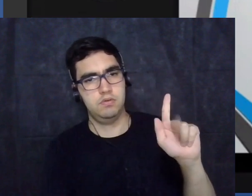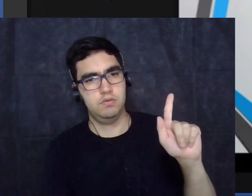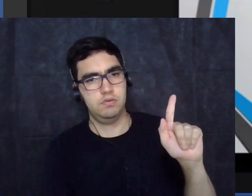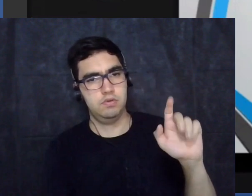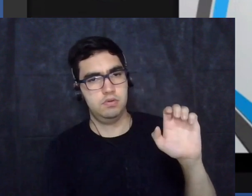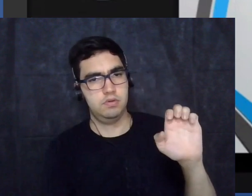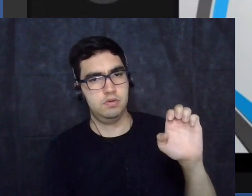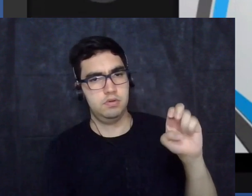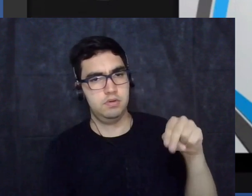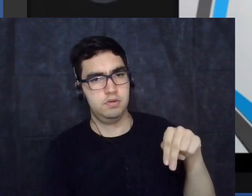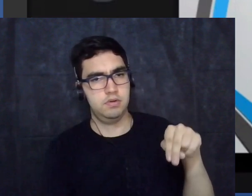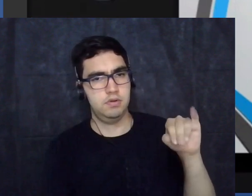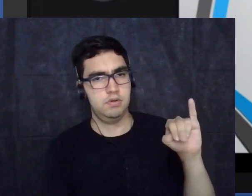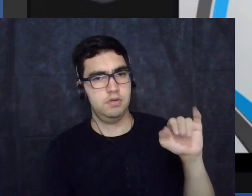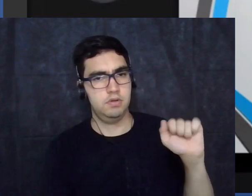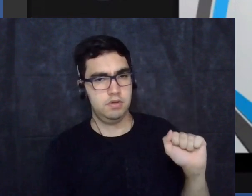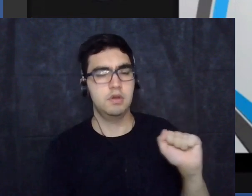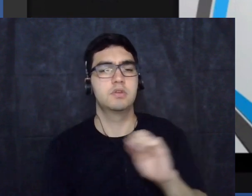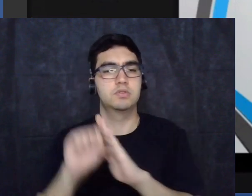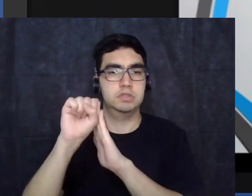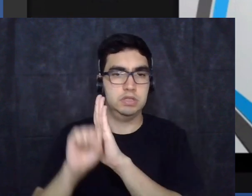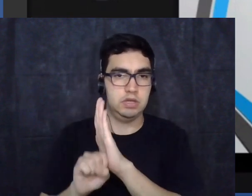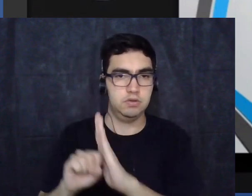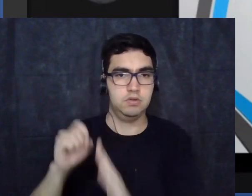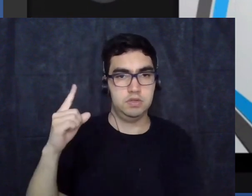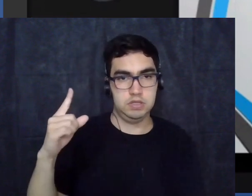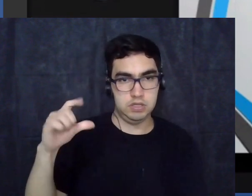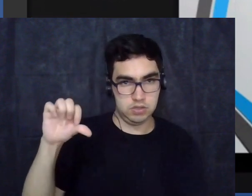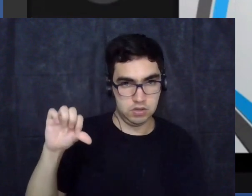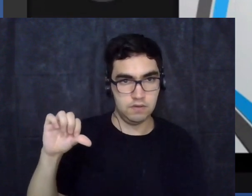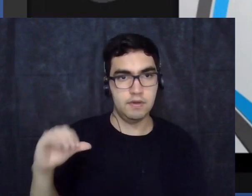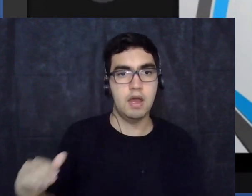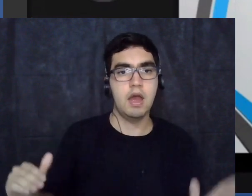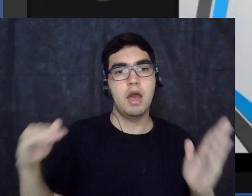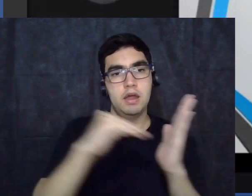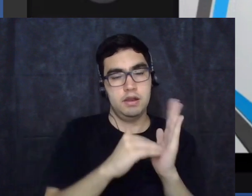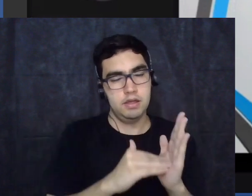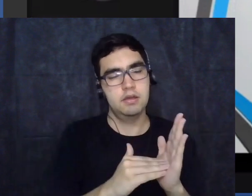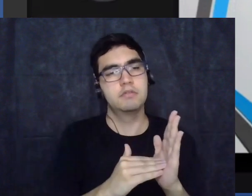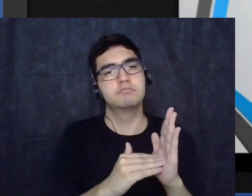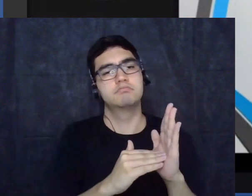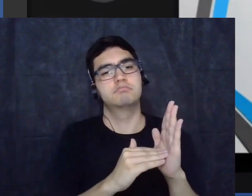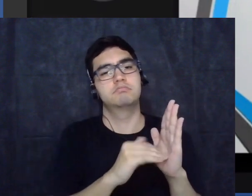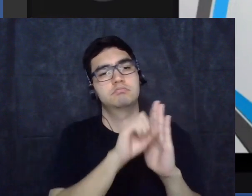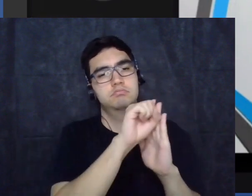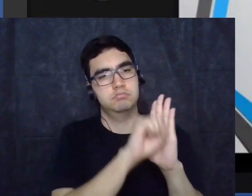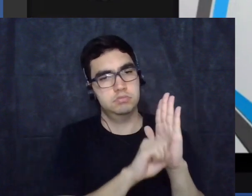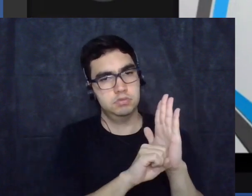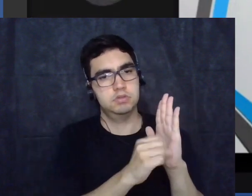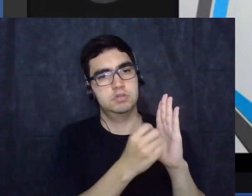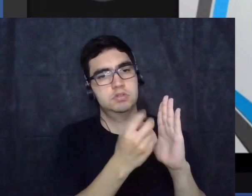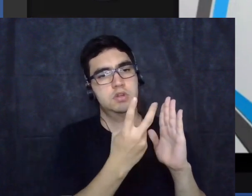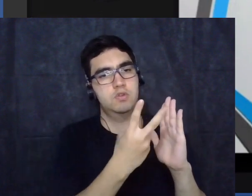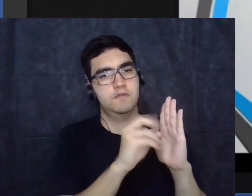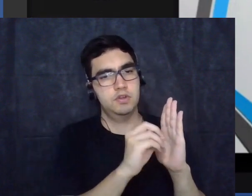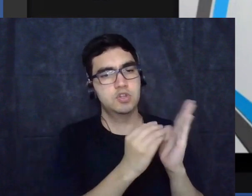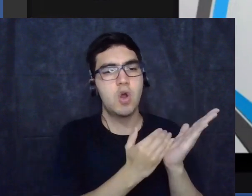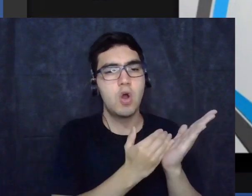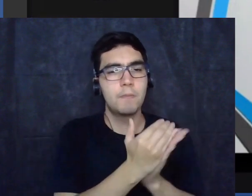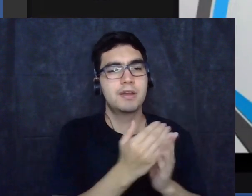do final do século XIX até praticamente o início da segunda guerra mundial